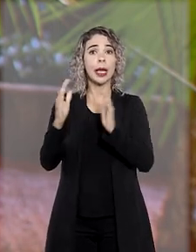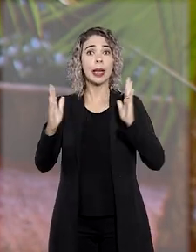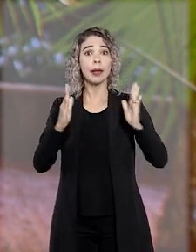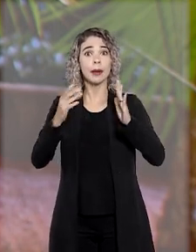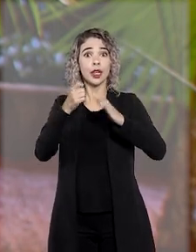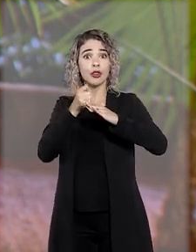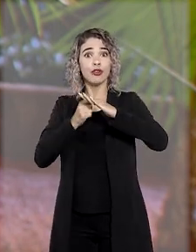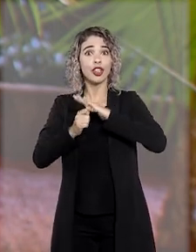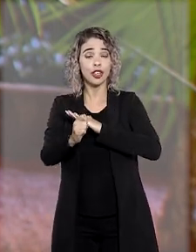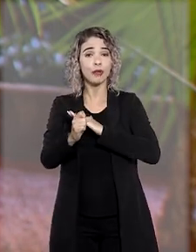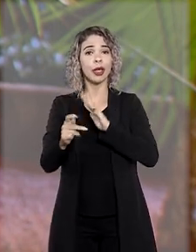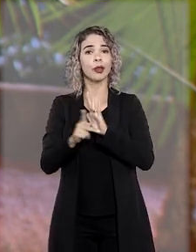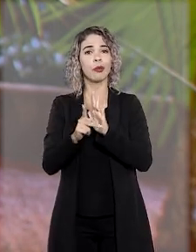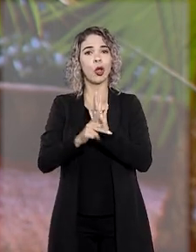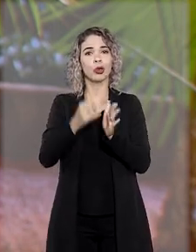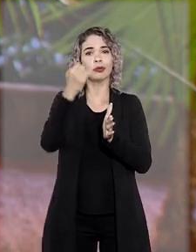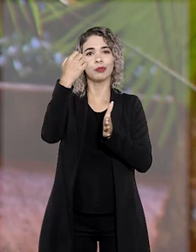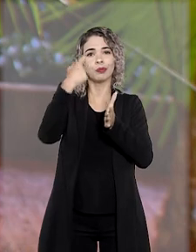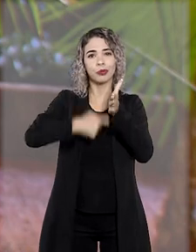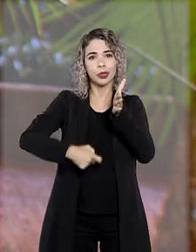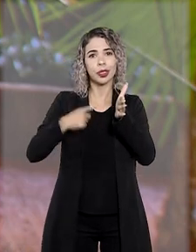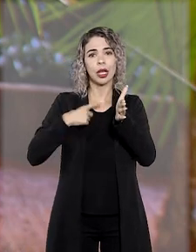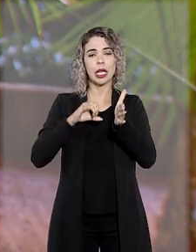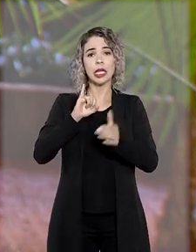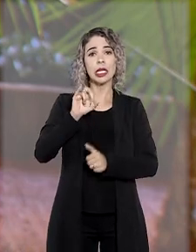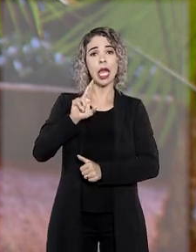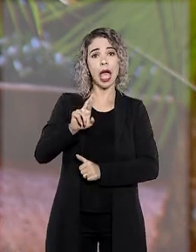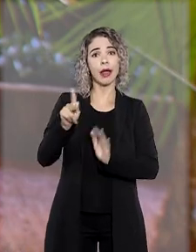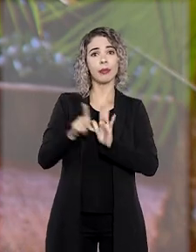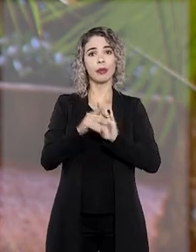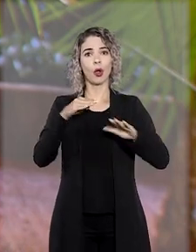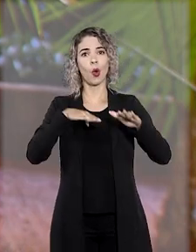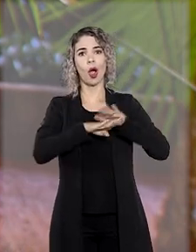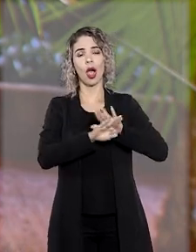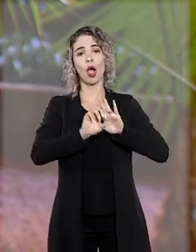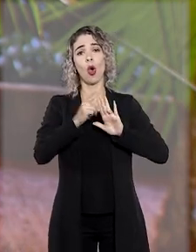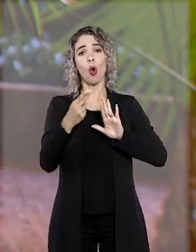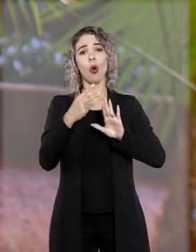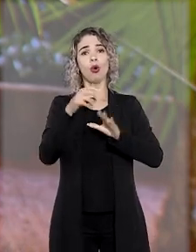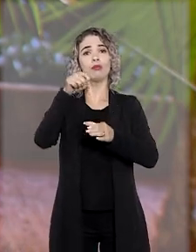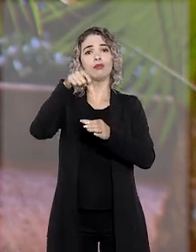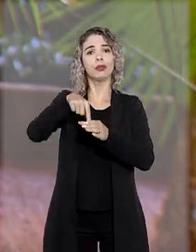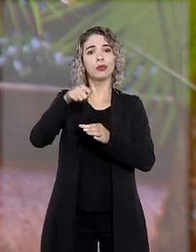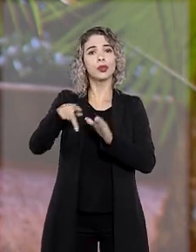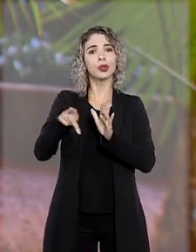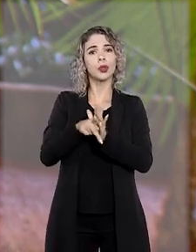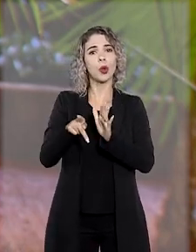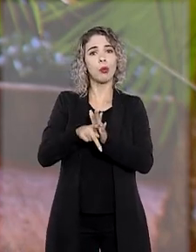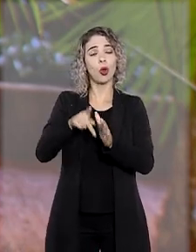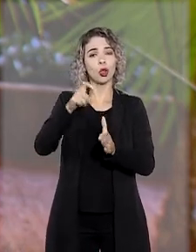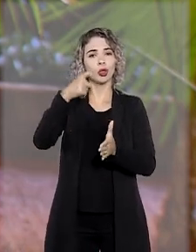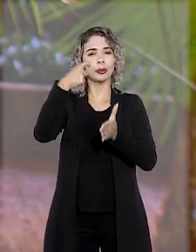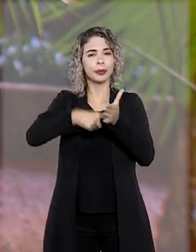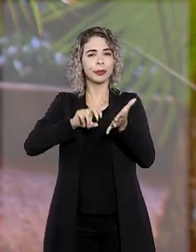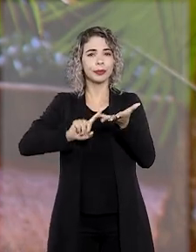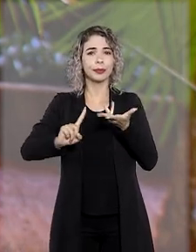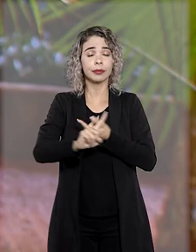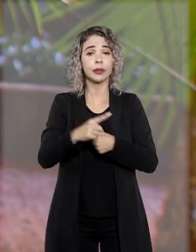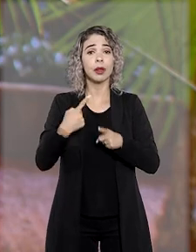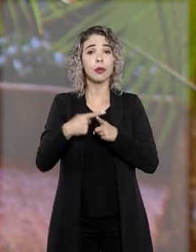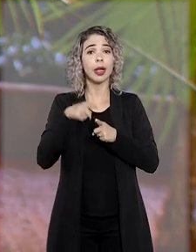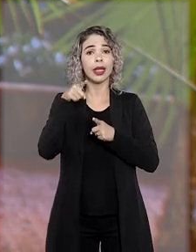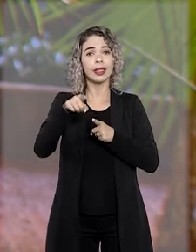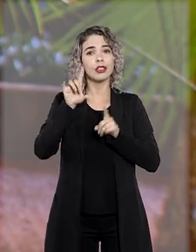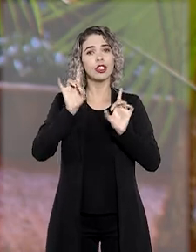do investimento da base de cálculo do imposto de renda retido na fonte ou da contribuição social sobre o lucro líquido porque a inflação